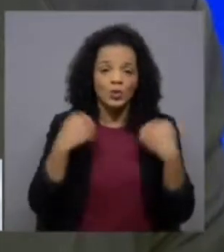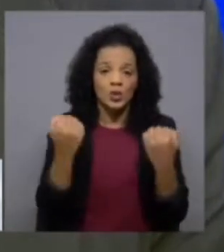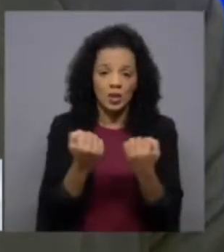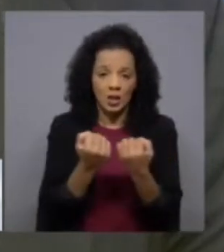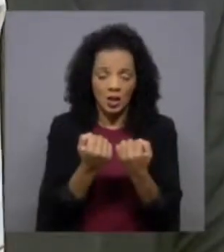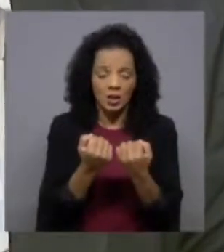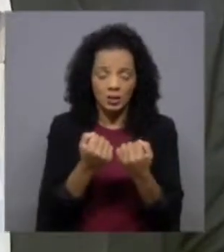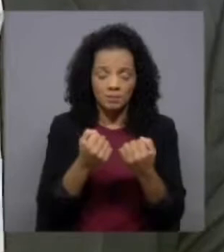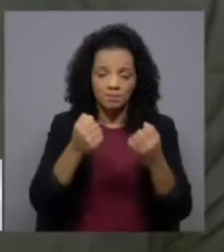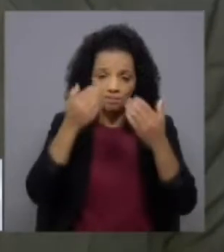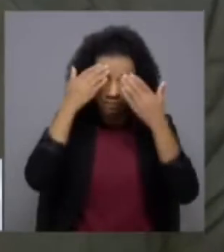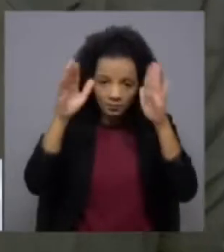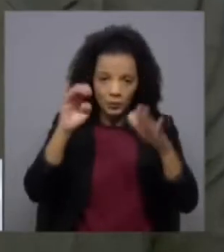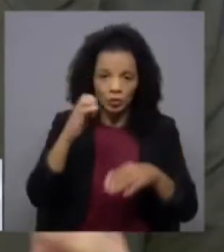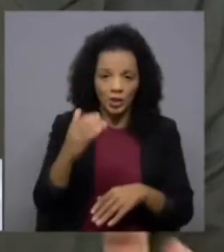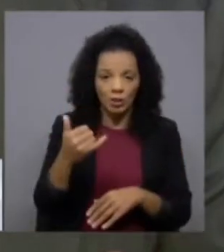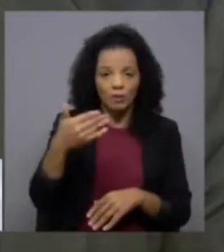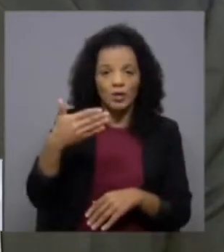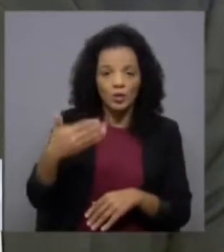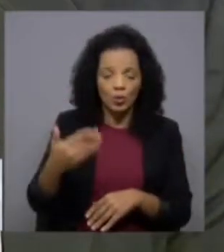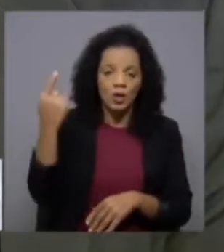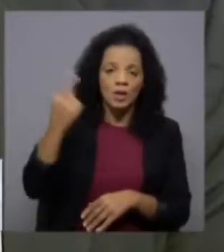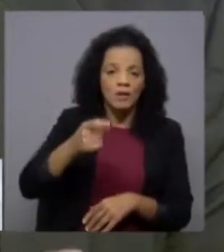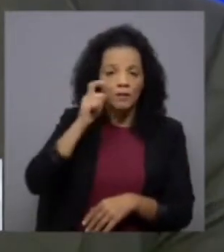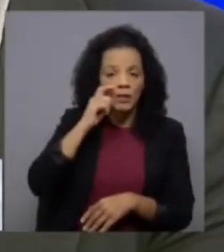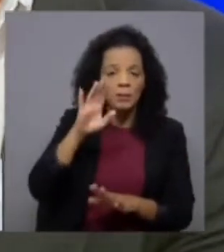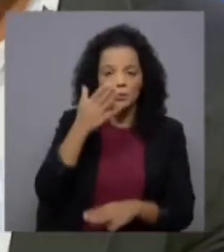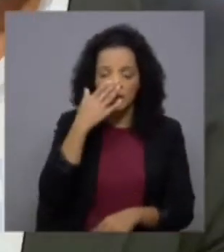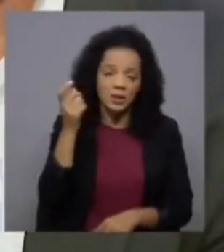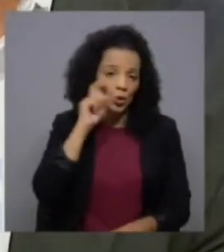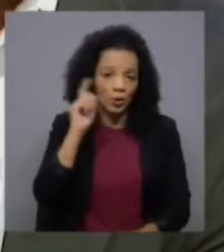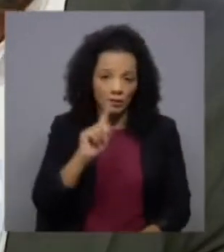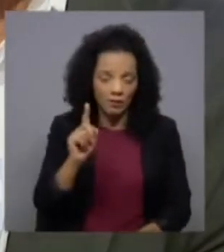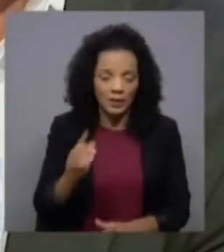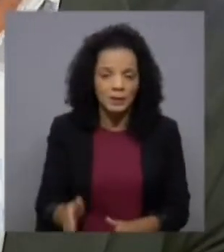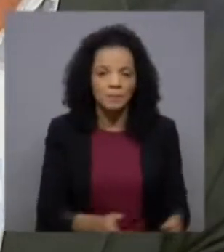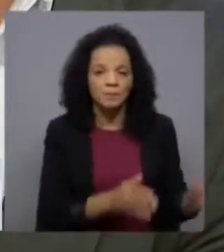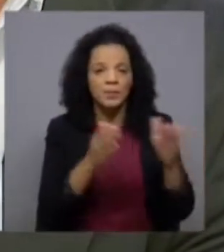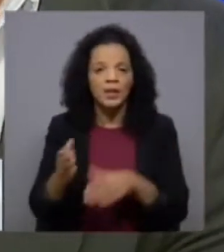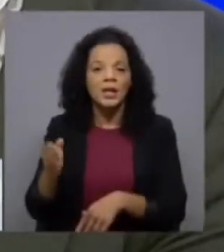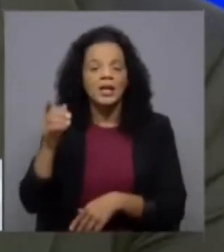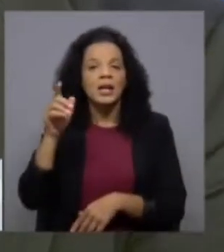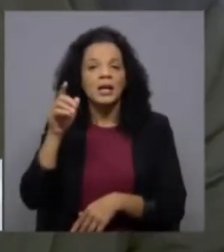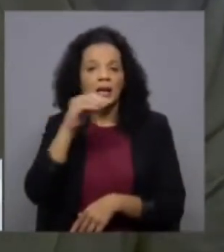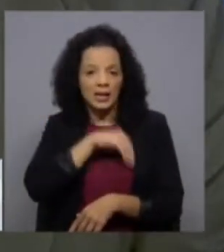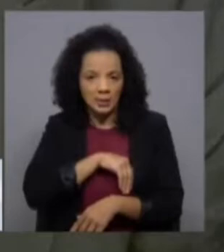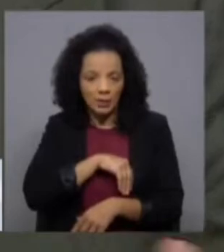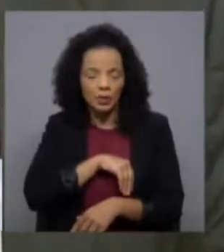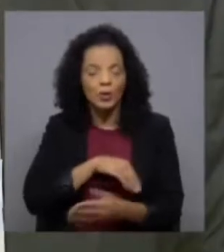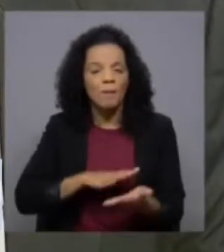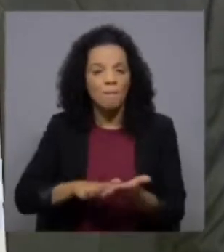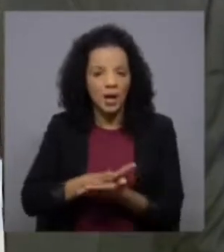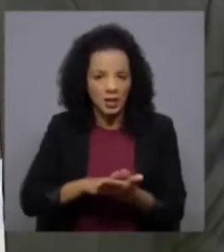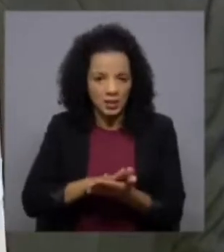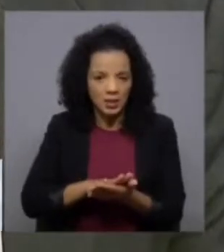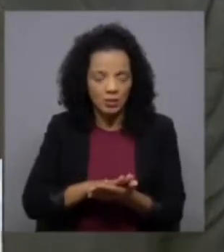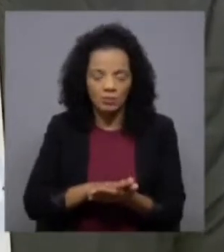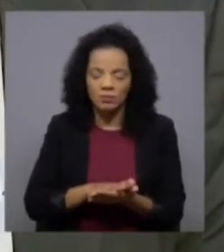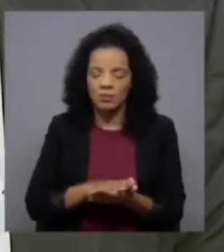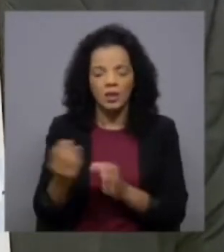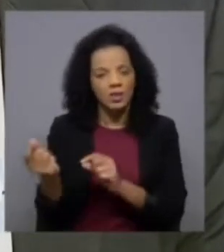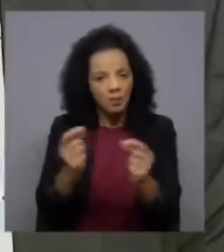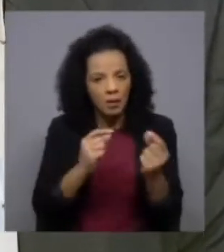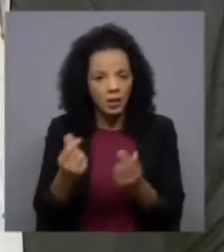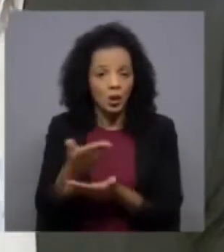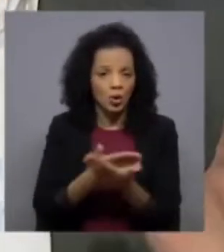democracia do século XXI deveria defender e pelos vistos não defende quanto ao rendimento básico e condicional é por aí que tem que responder rapidamente é um debate seríssimo e